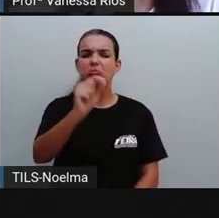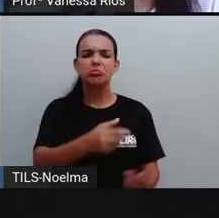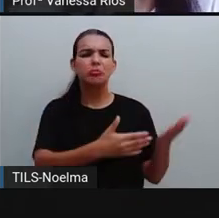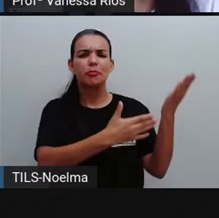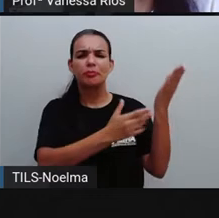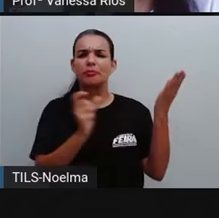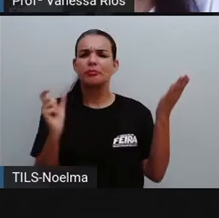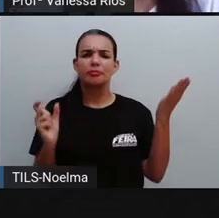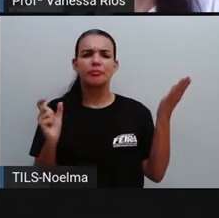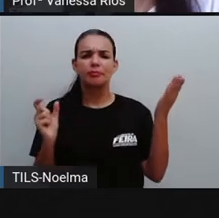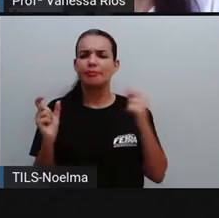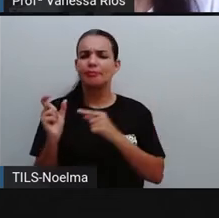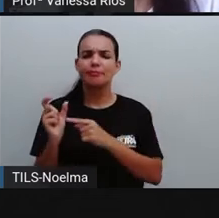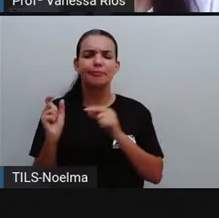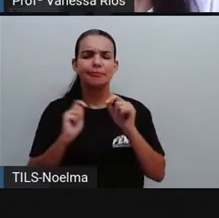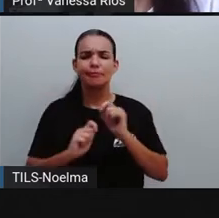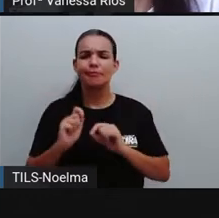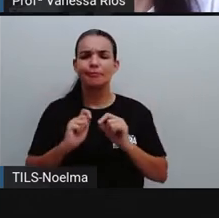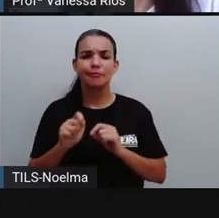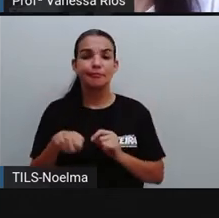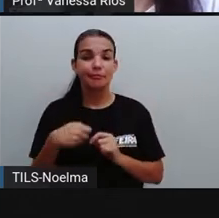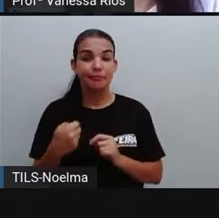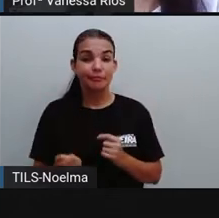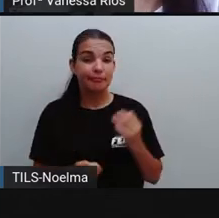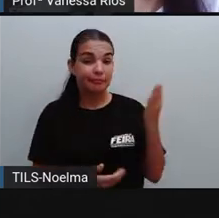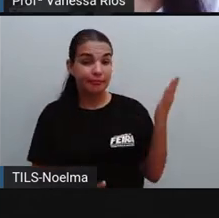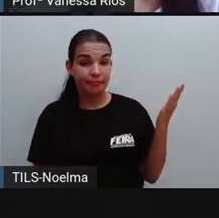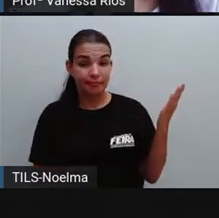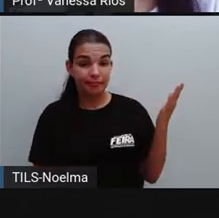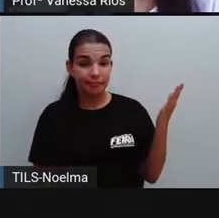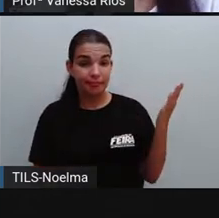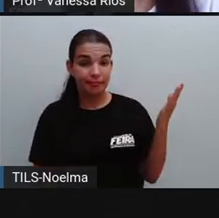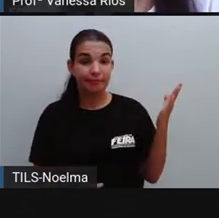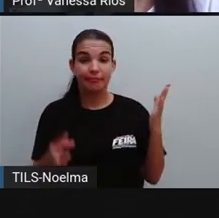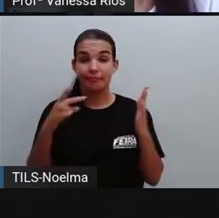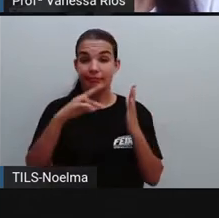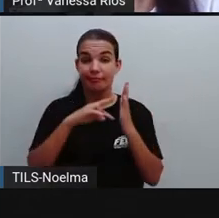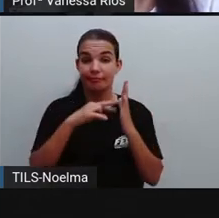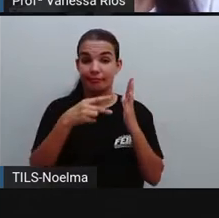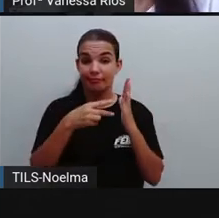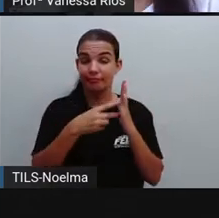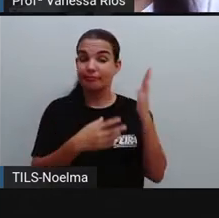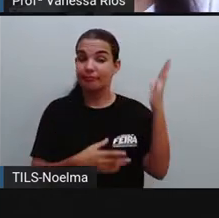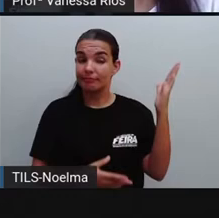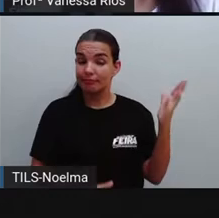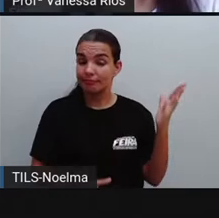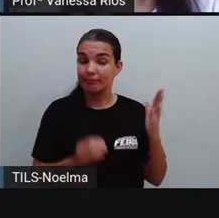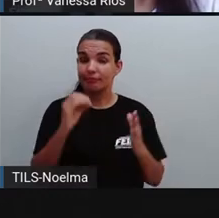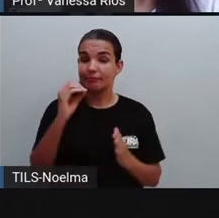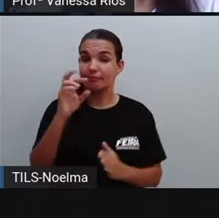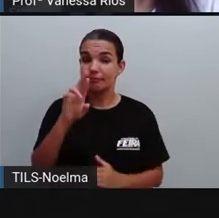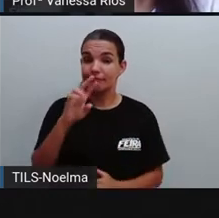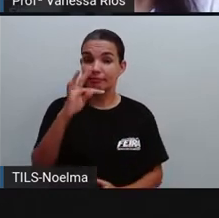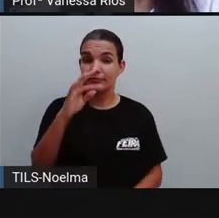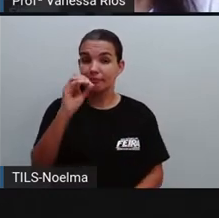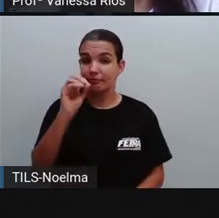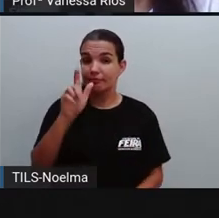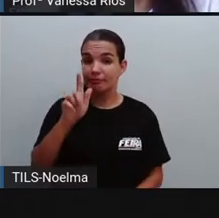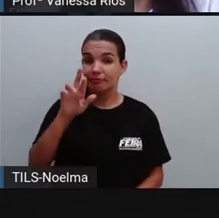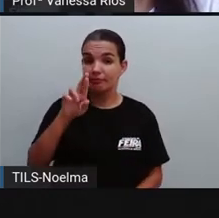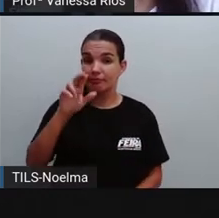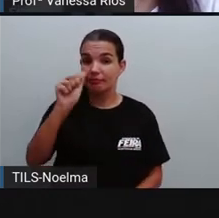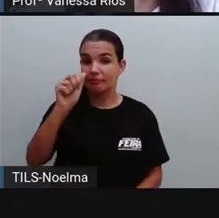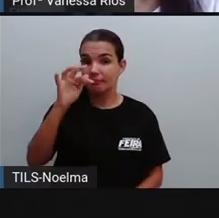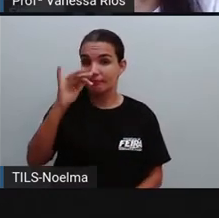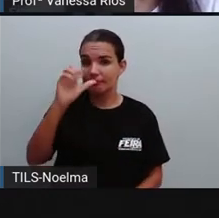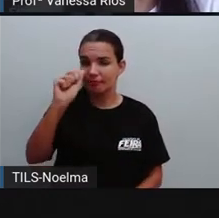ortografia. Então, a Pro colocou aí, o que é ortografia? Olhem só. A ortografia estuda a